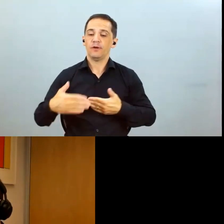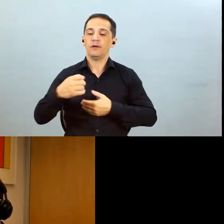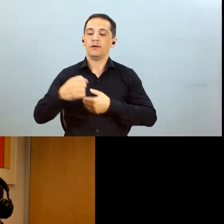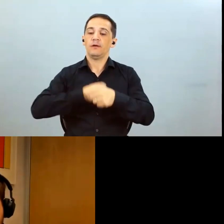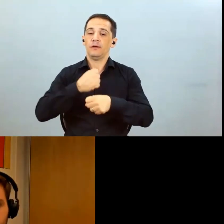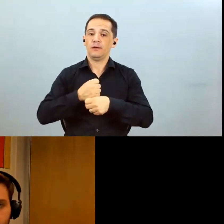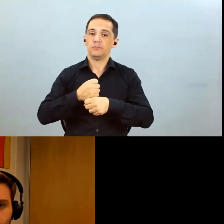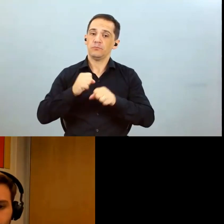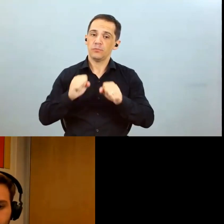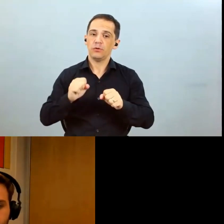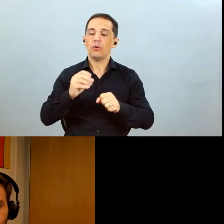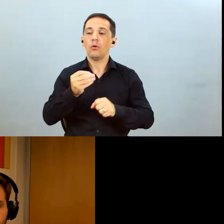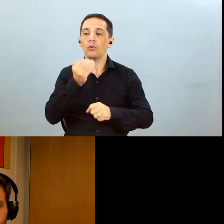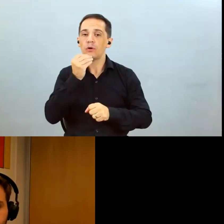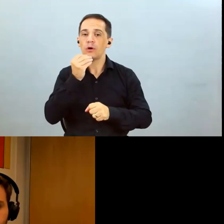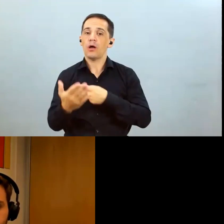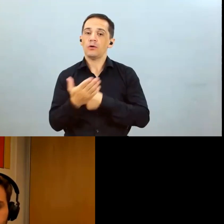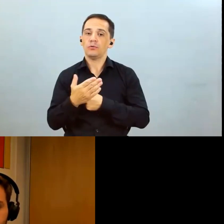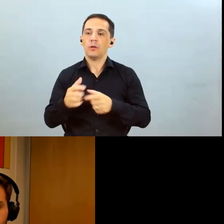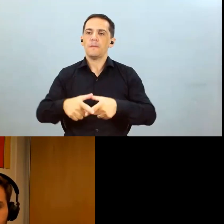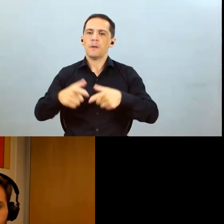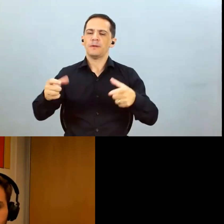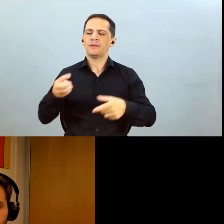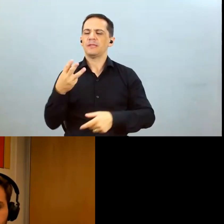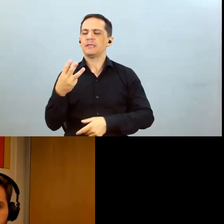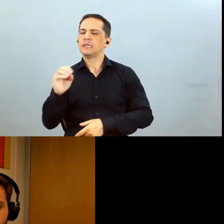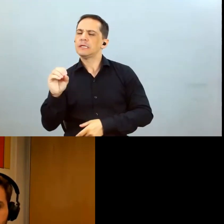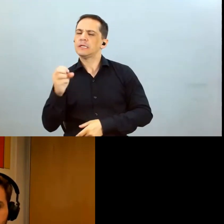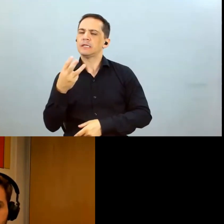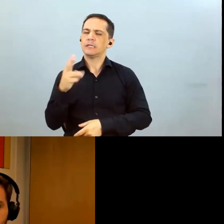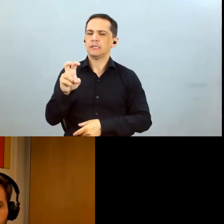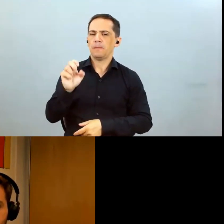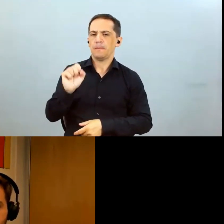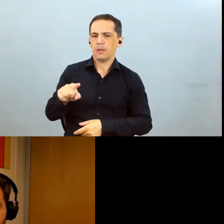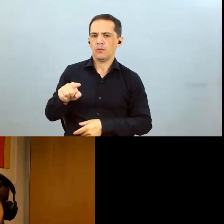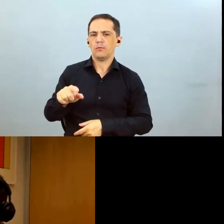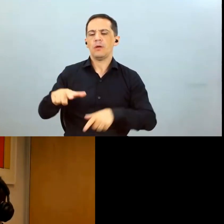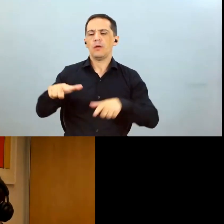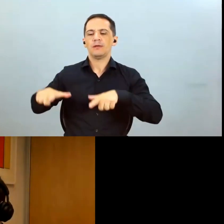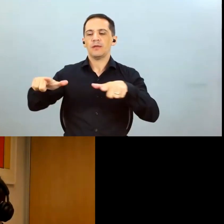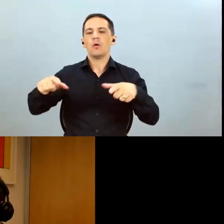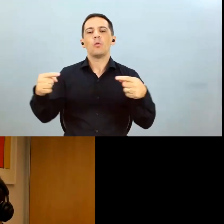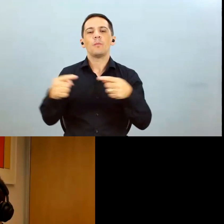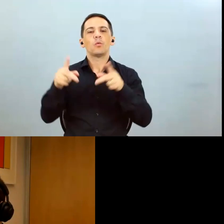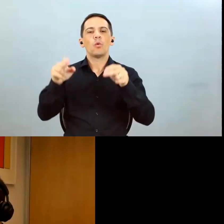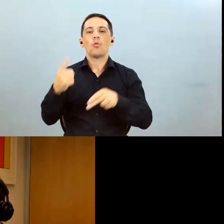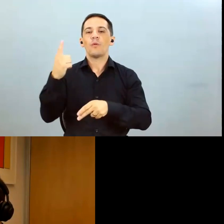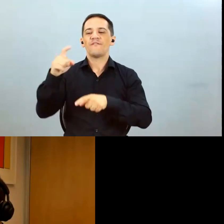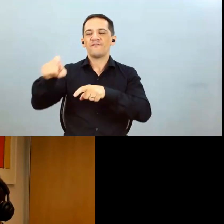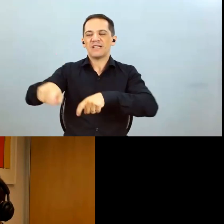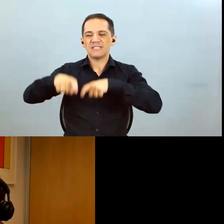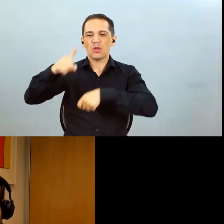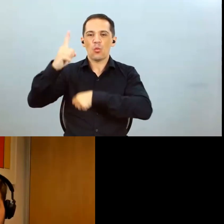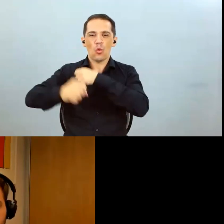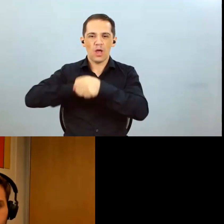possibilitar o nosso crescimento 30, 35 militares seria uma fazenda nova por ano que é factível com a nossa